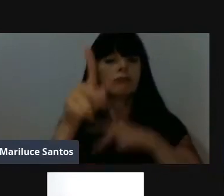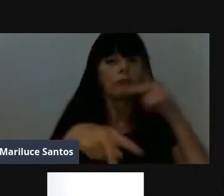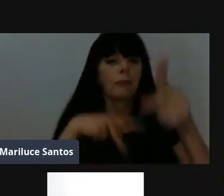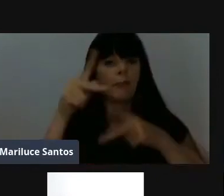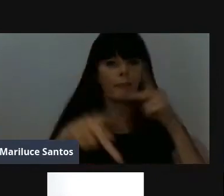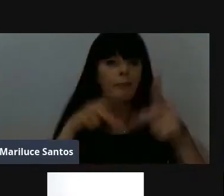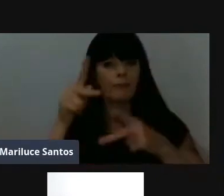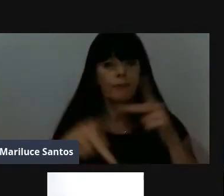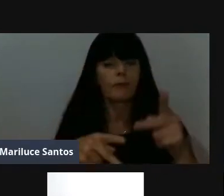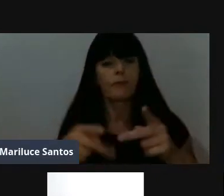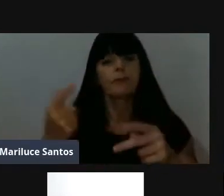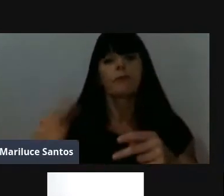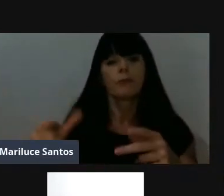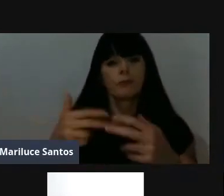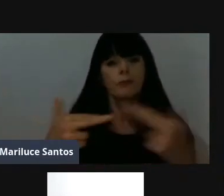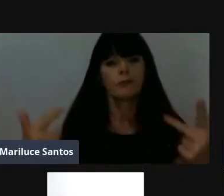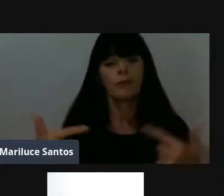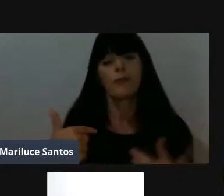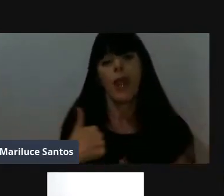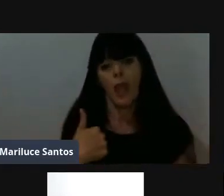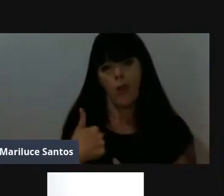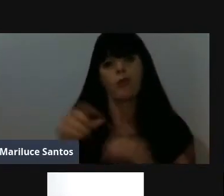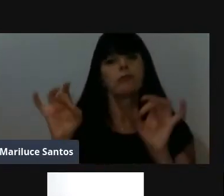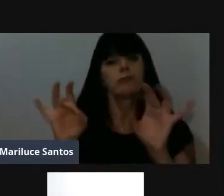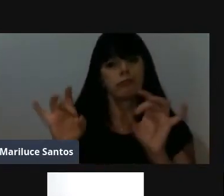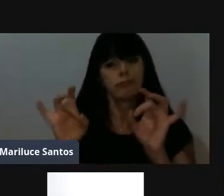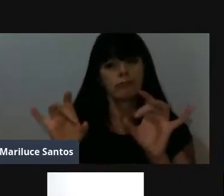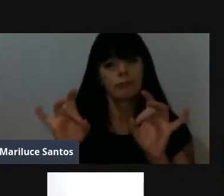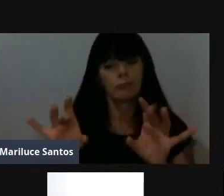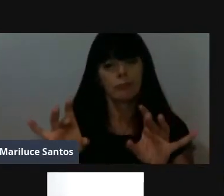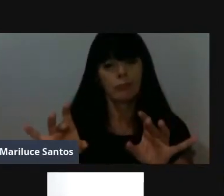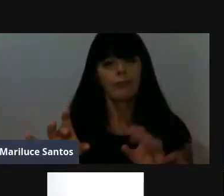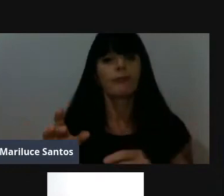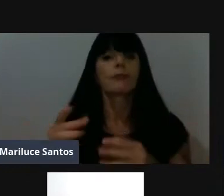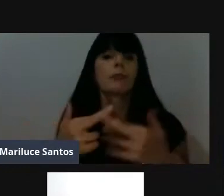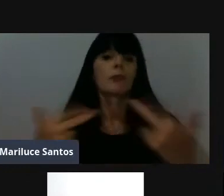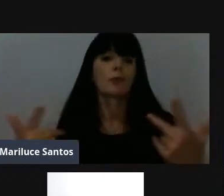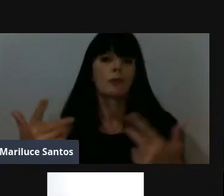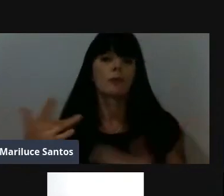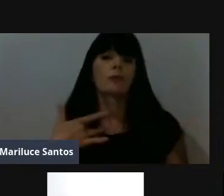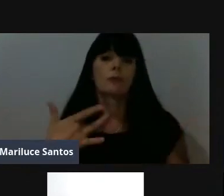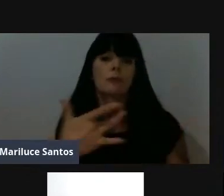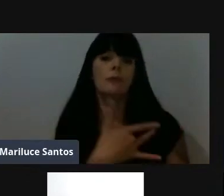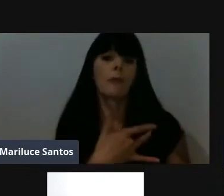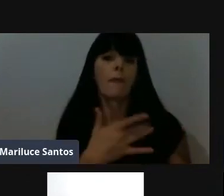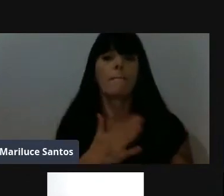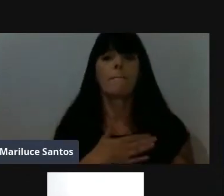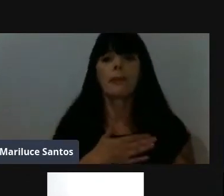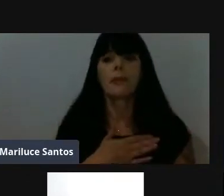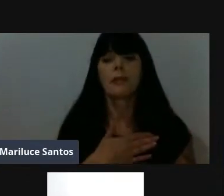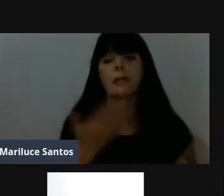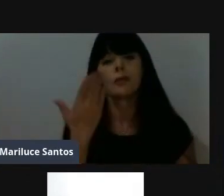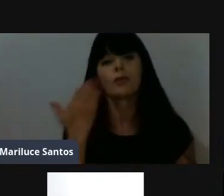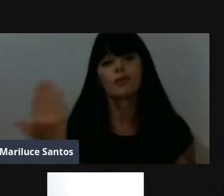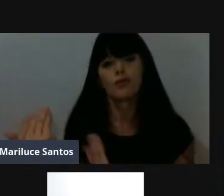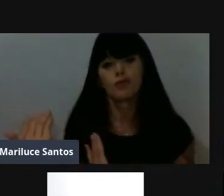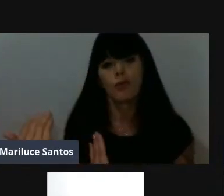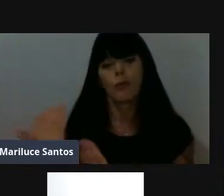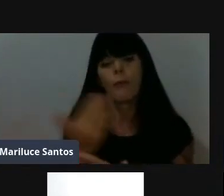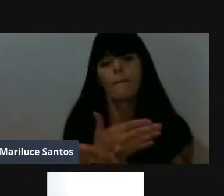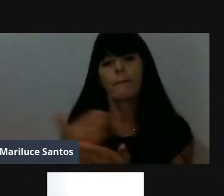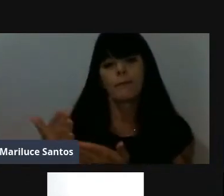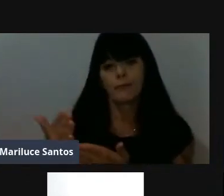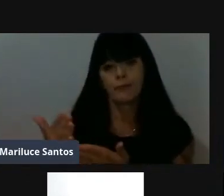demandas, no meu caso, especialmente nas questões da saúde, né, a minha juventude, a princípio,